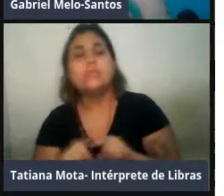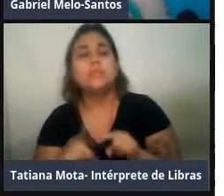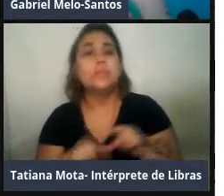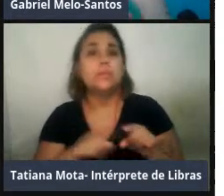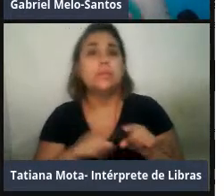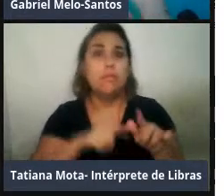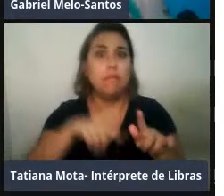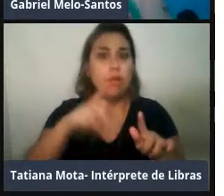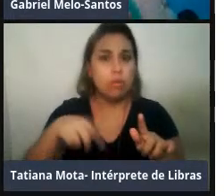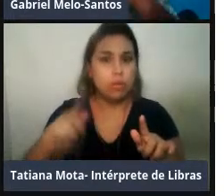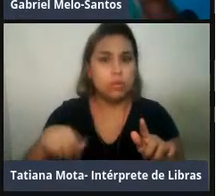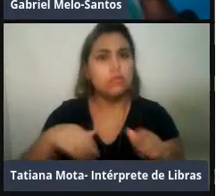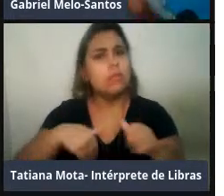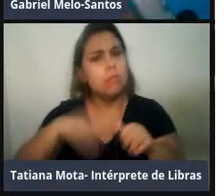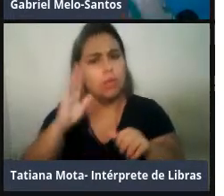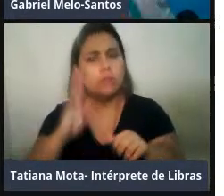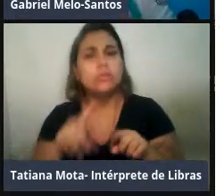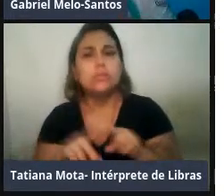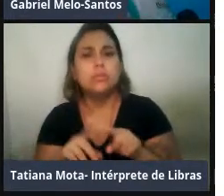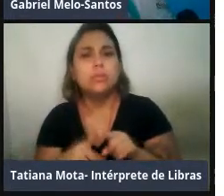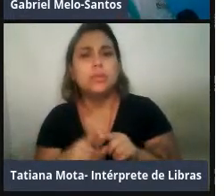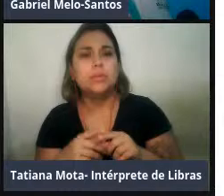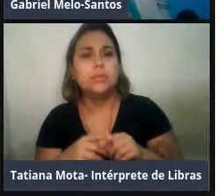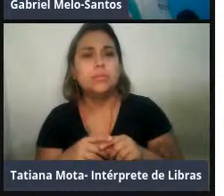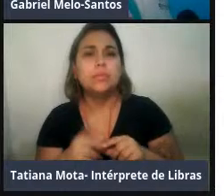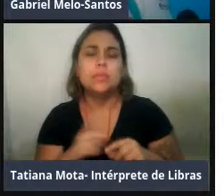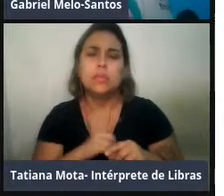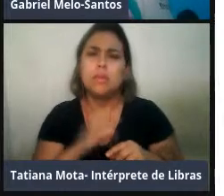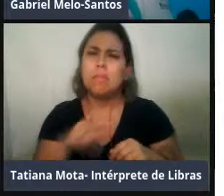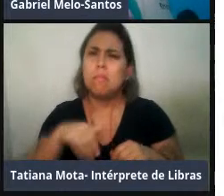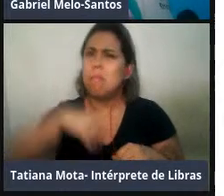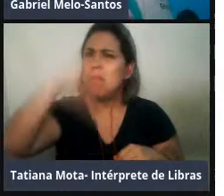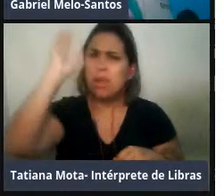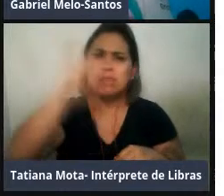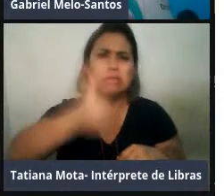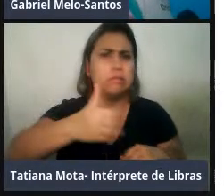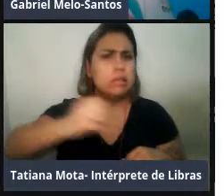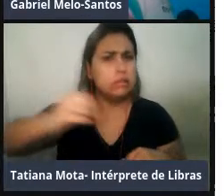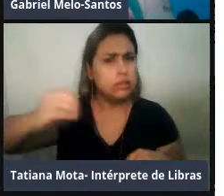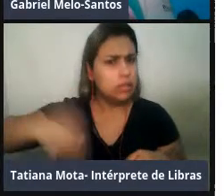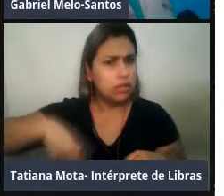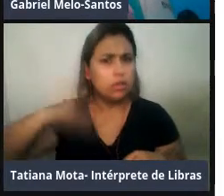e os harmônicos desse sovil passavam de 100 kHz bastante.